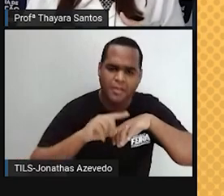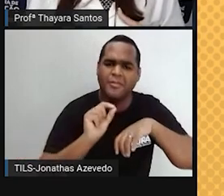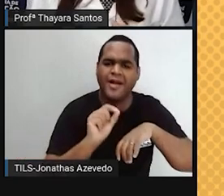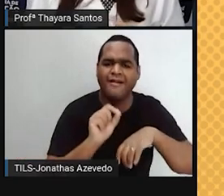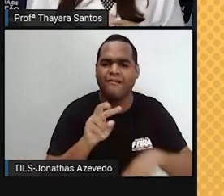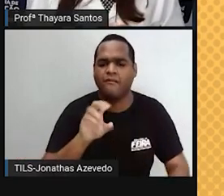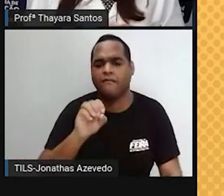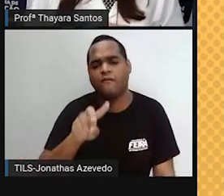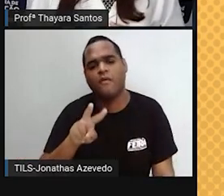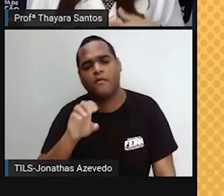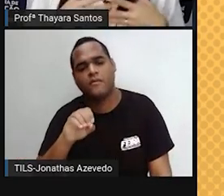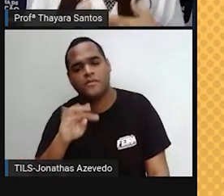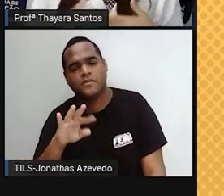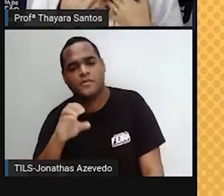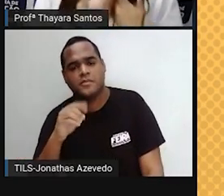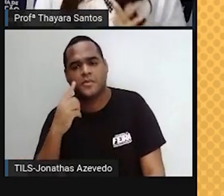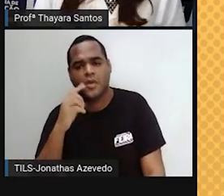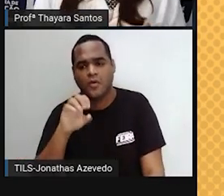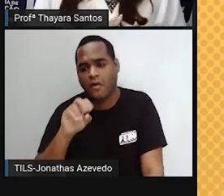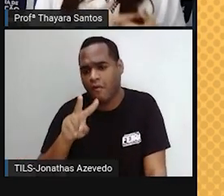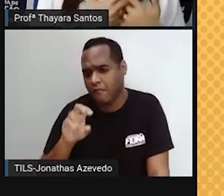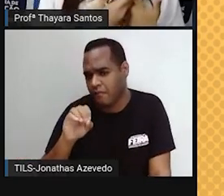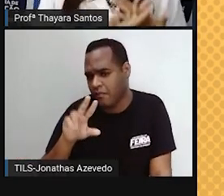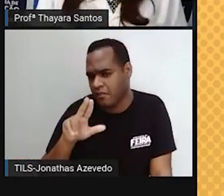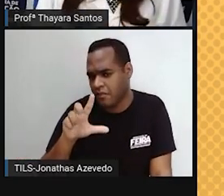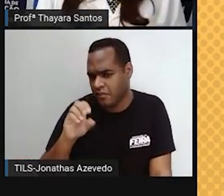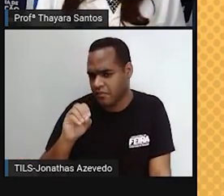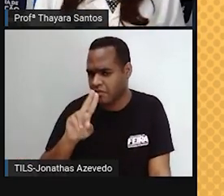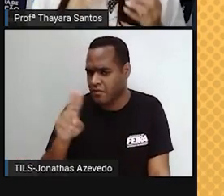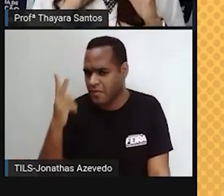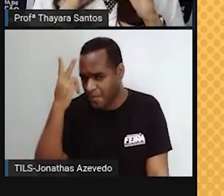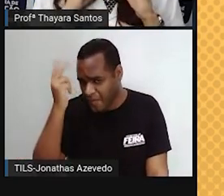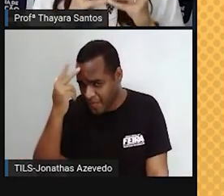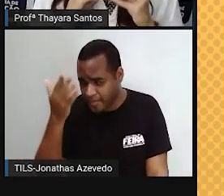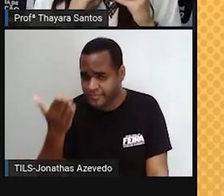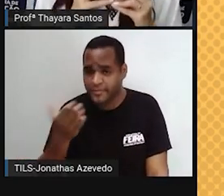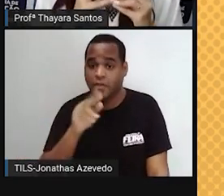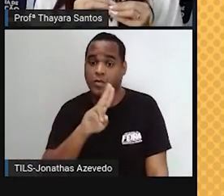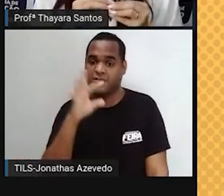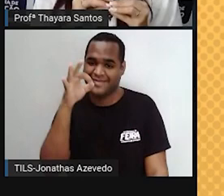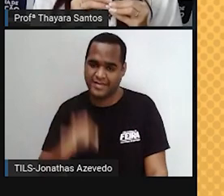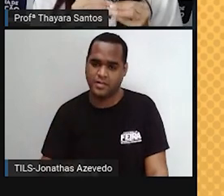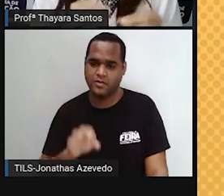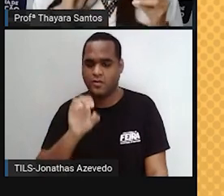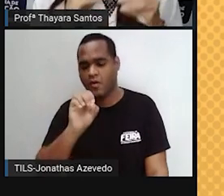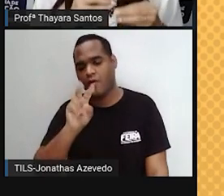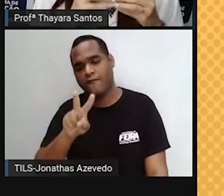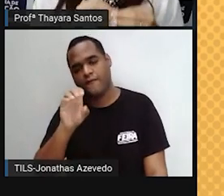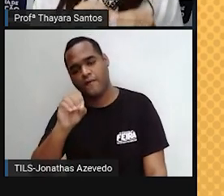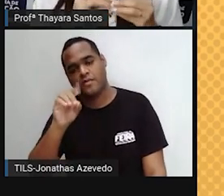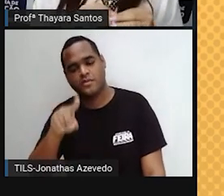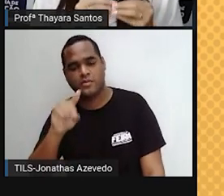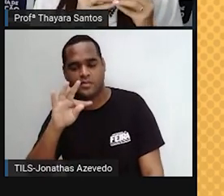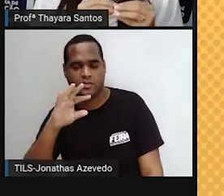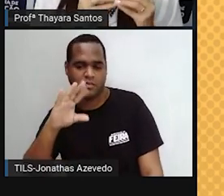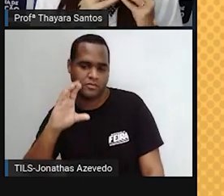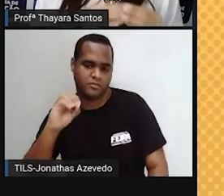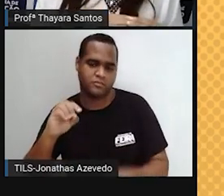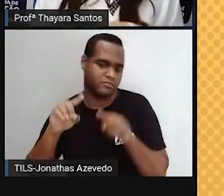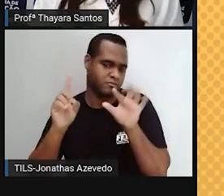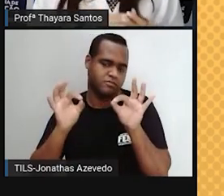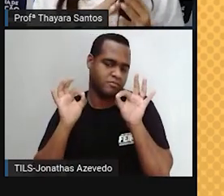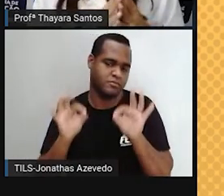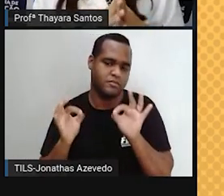ovócito a célula reprodutiva e não de óvulo, como é o mais comum? É porque o nome correto dessa célula é ovócito secundário